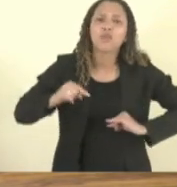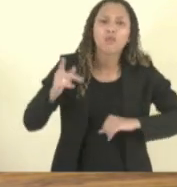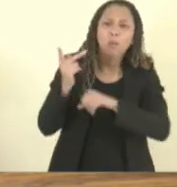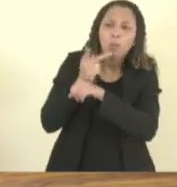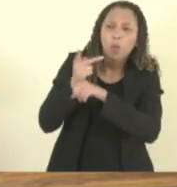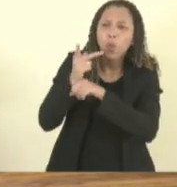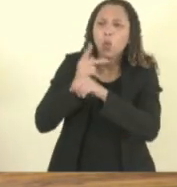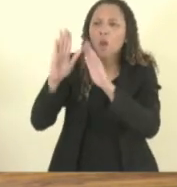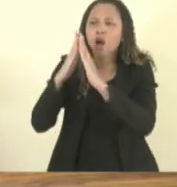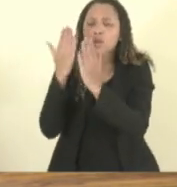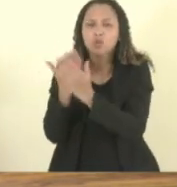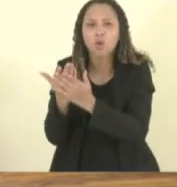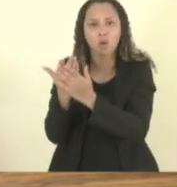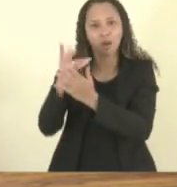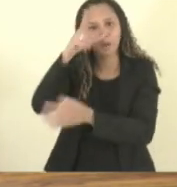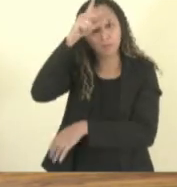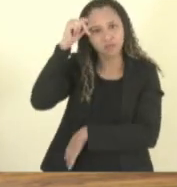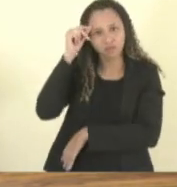Vitória.